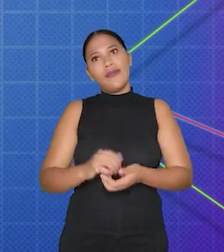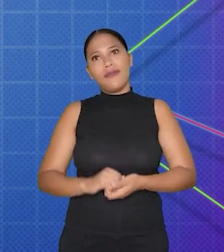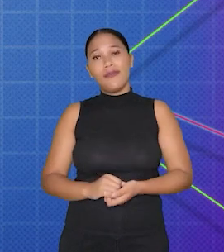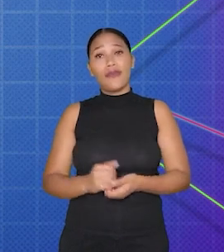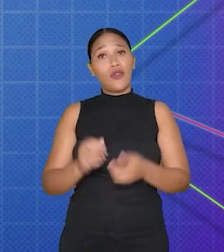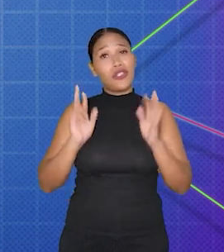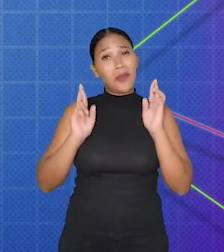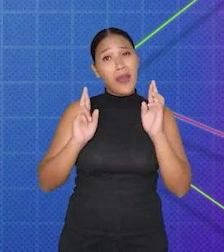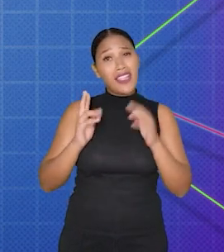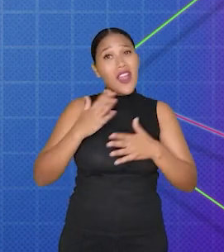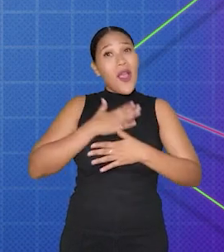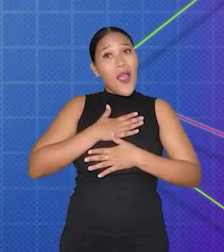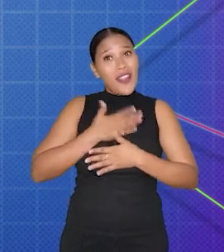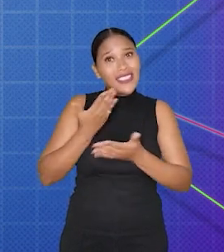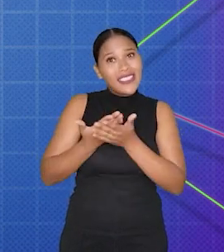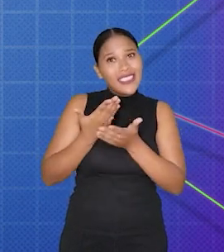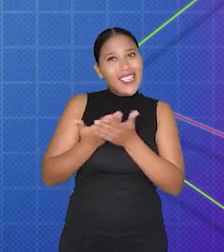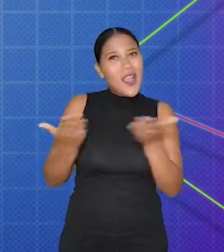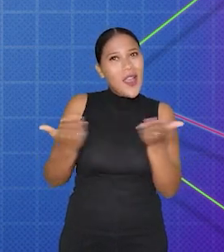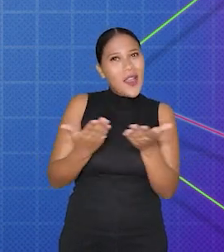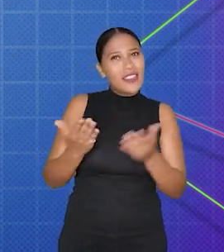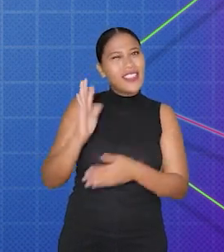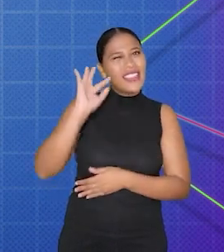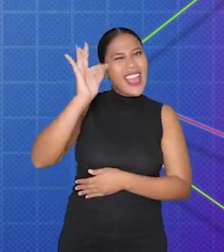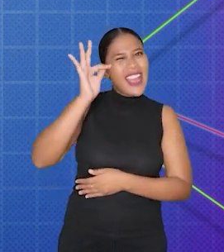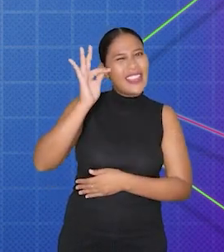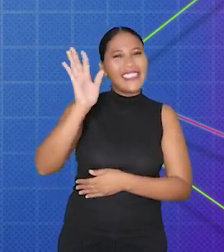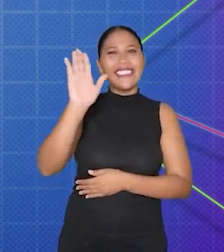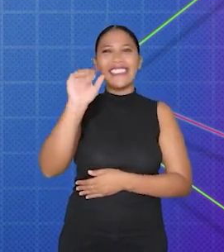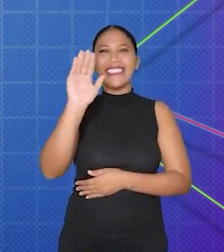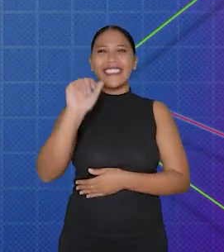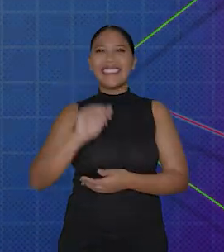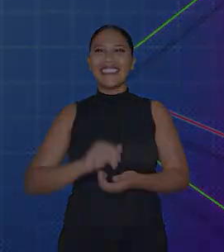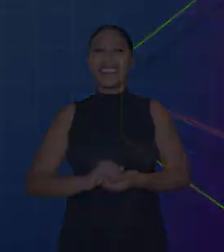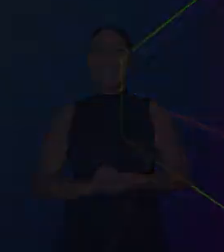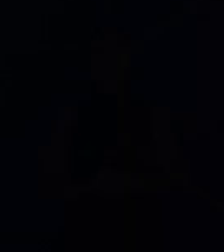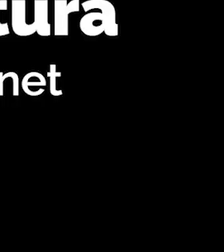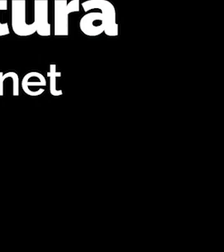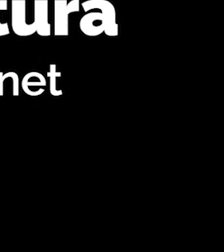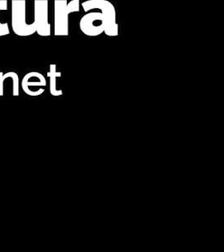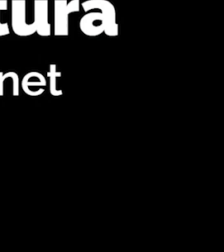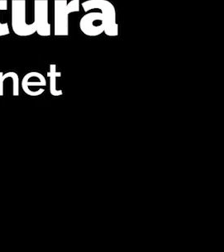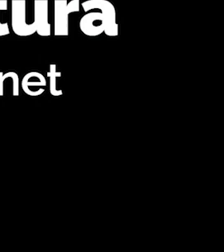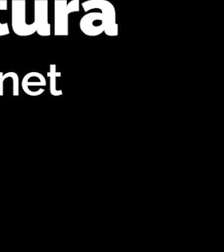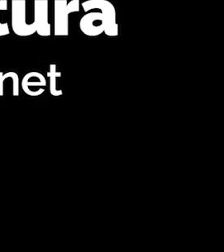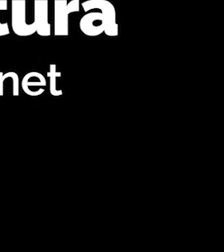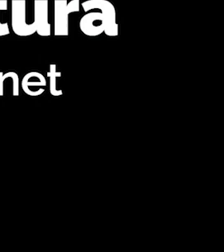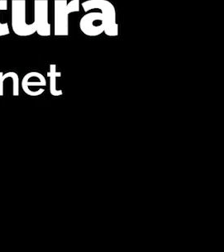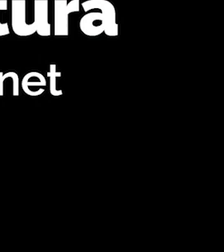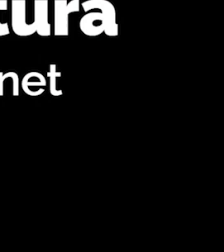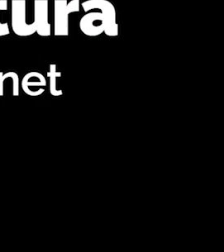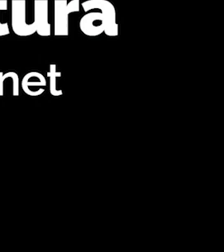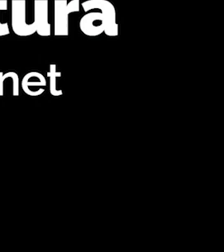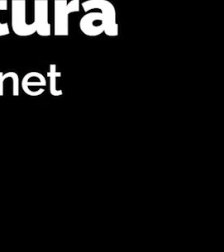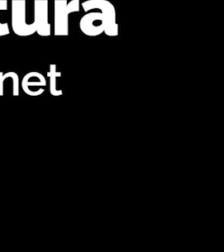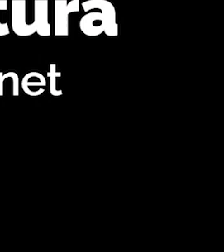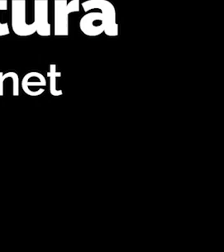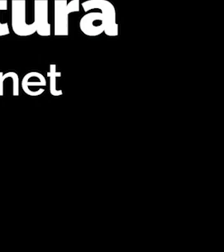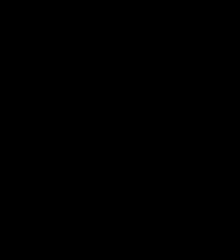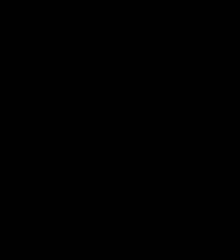está usando. Eu espero que vocês tenham gostado da nossa aula e até mais! Leis de Incentivo à Cultura